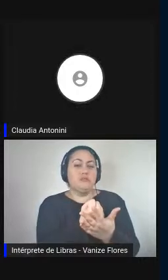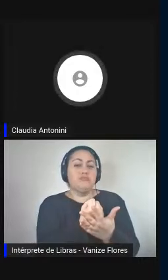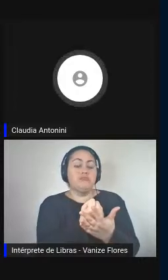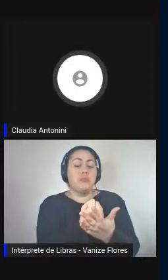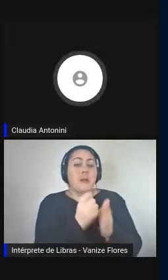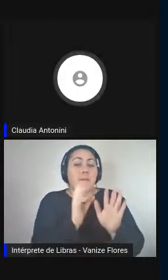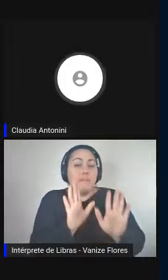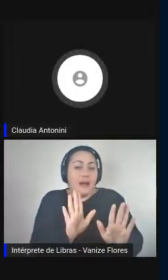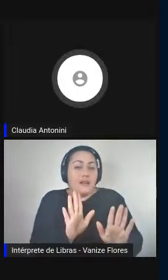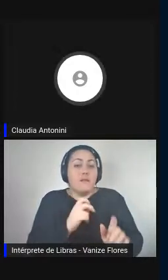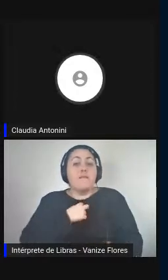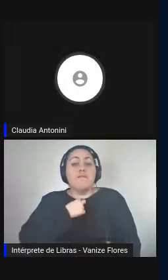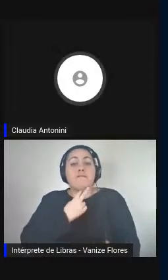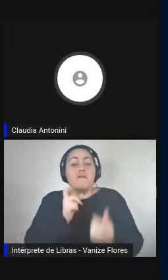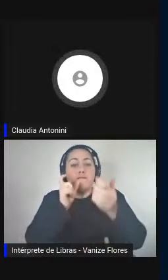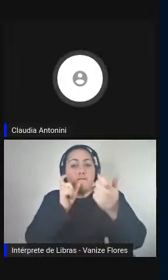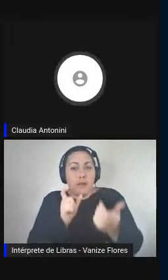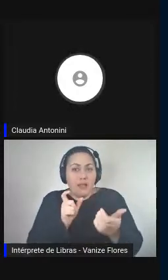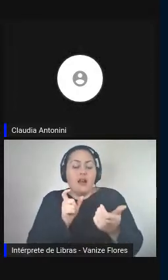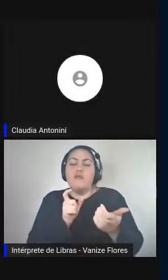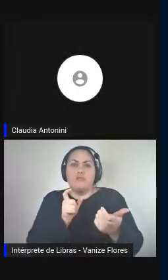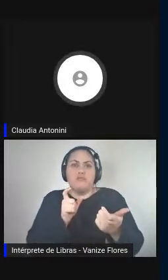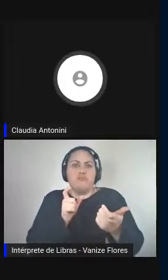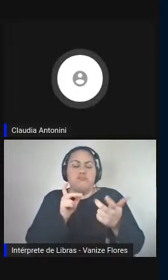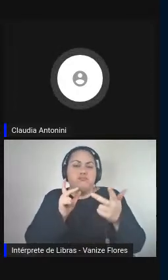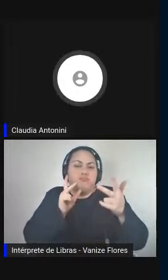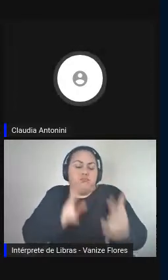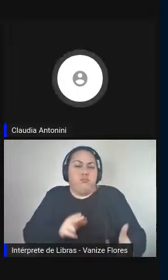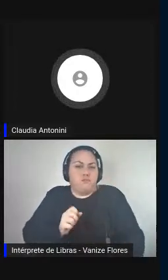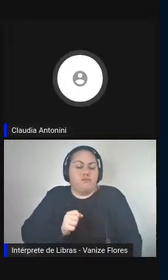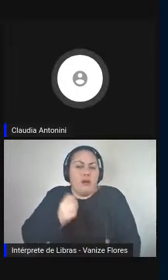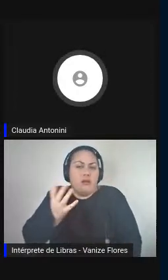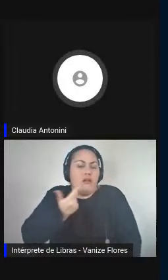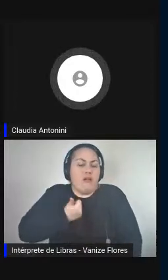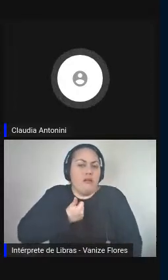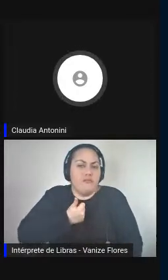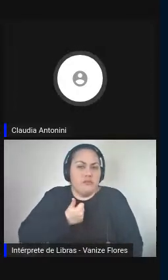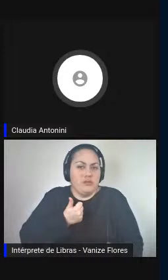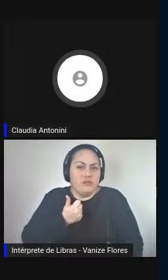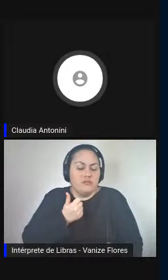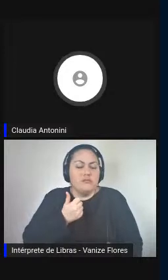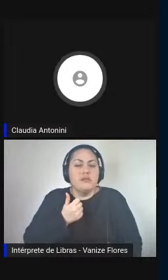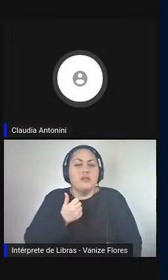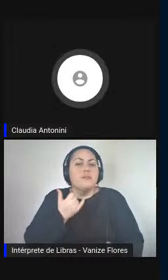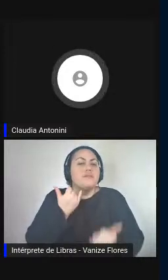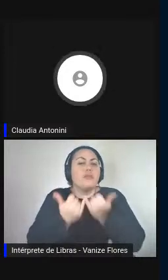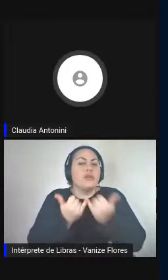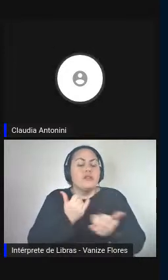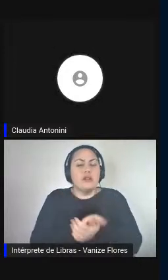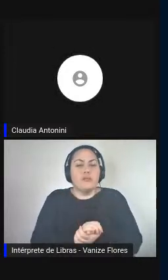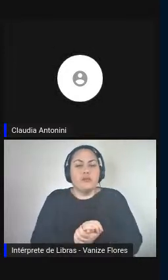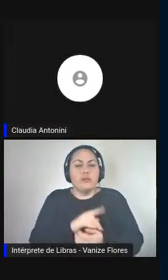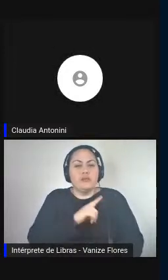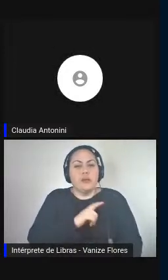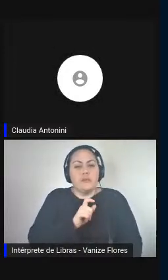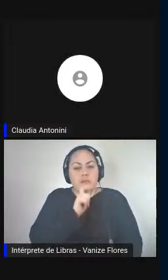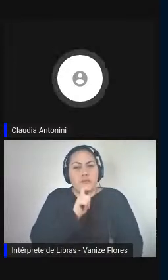alta, por exemplo, no que se refere à individualização de palavras-chave,